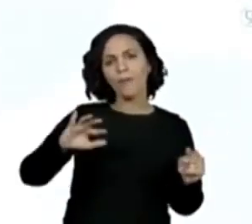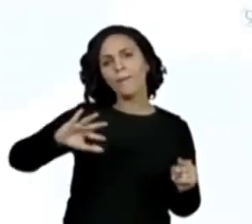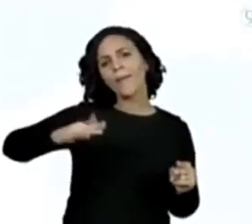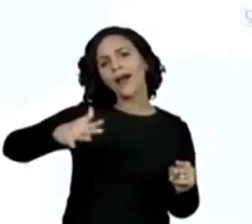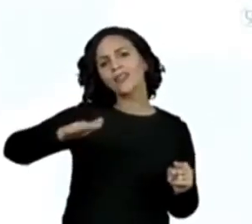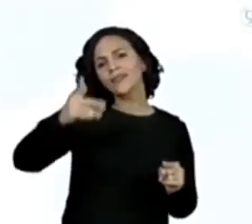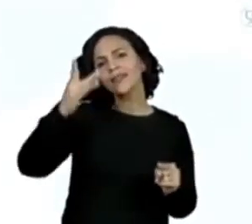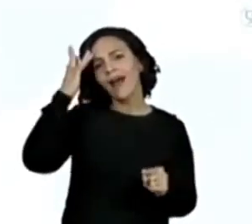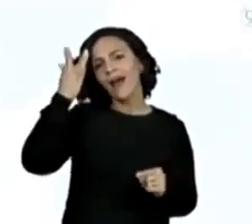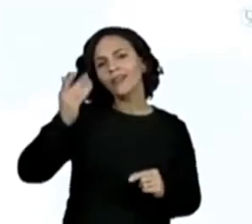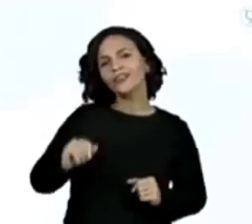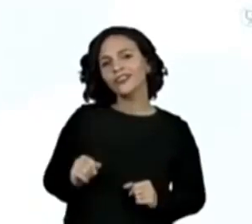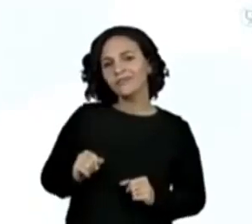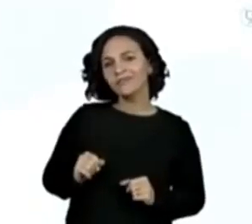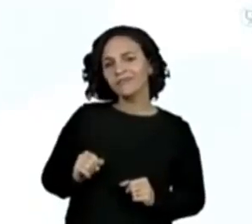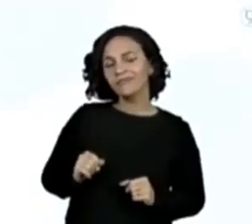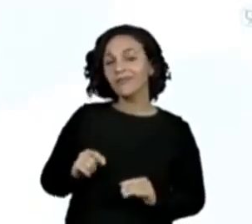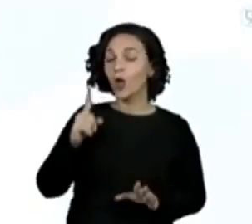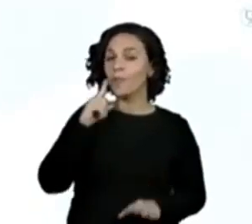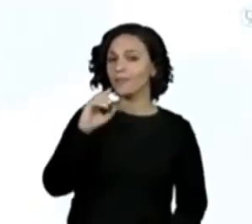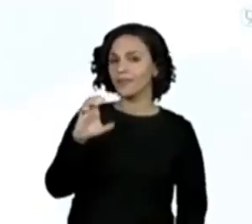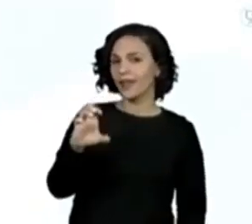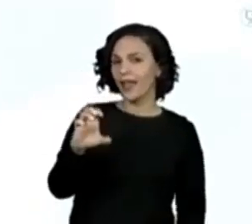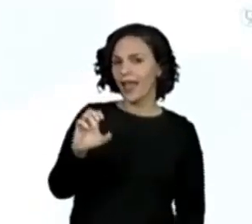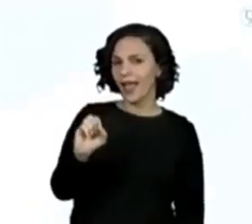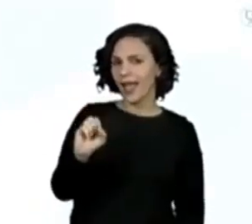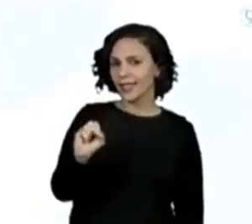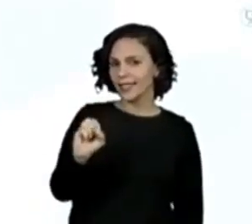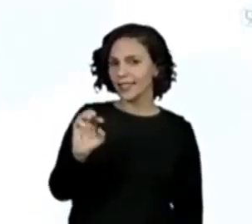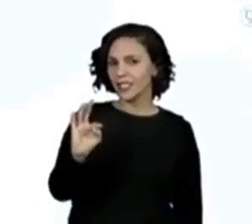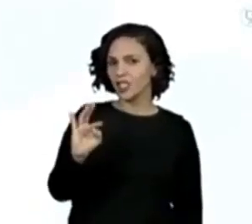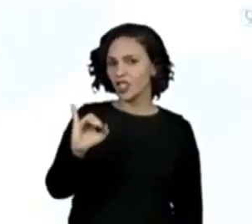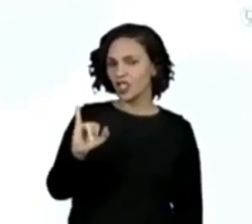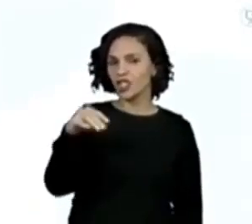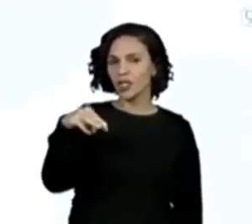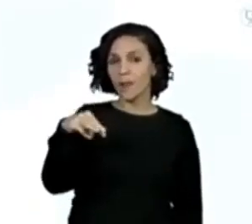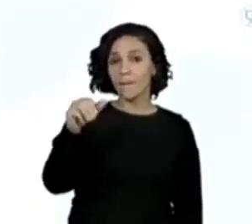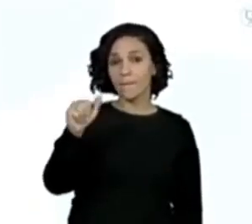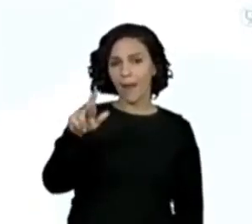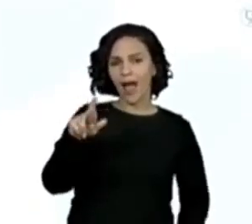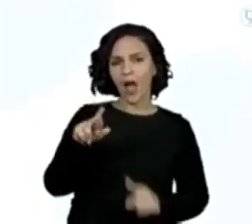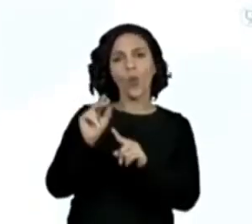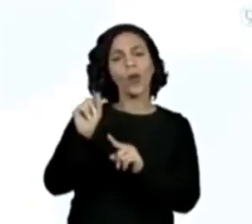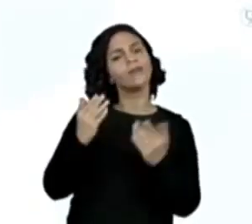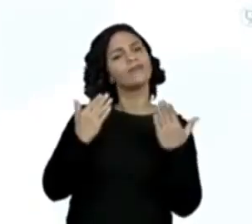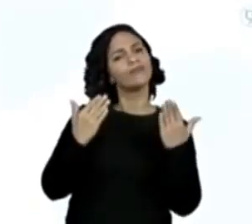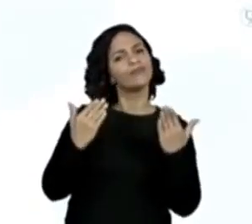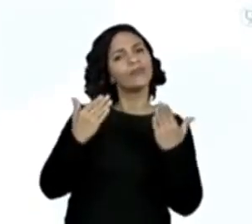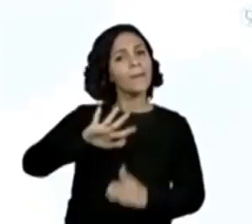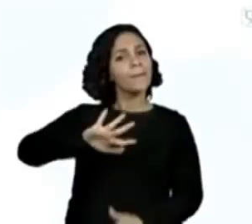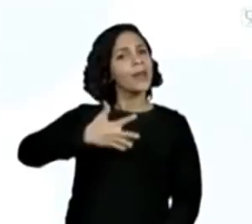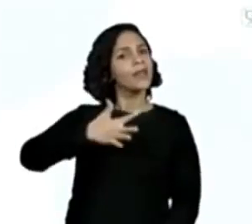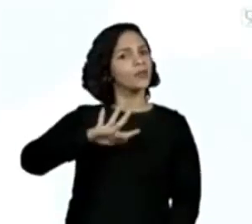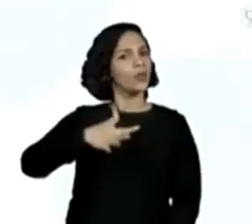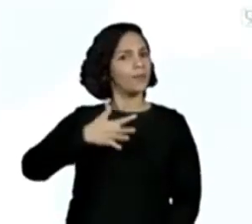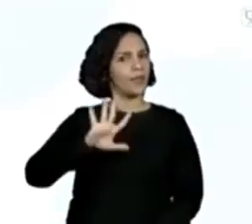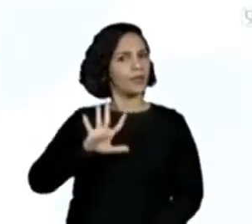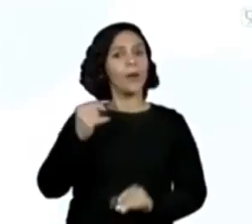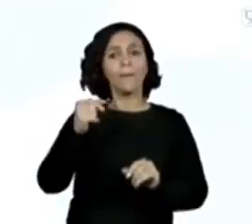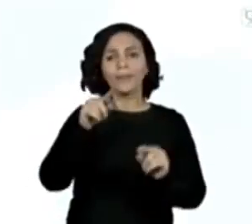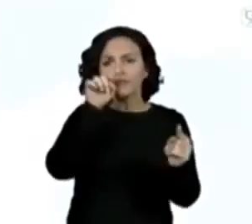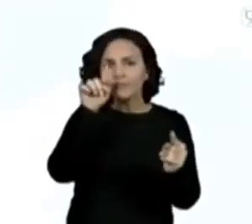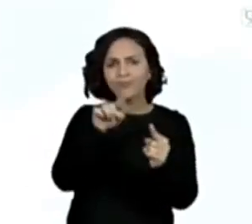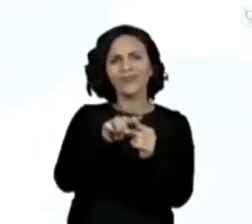A gente vai estimar o comprimento da corda maior, tá bom?